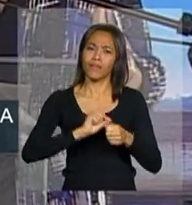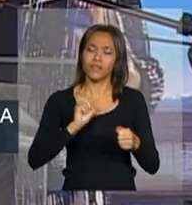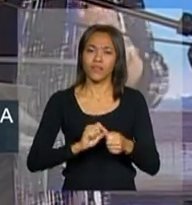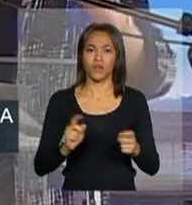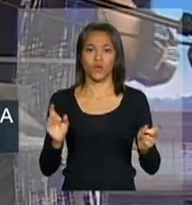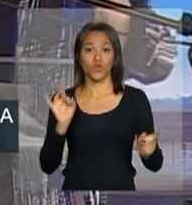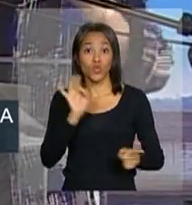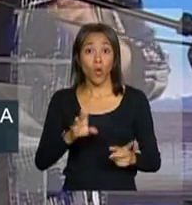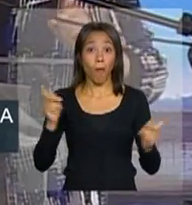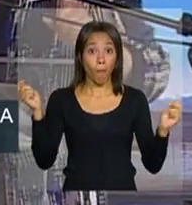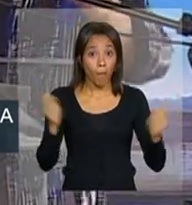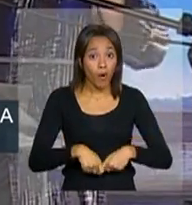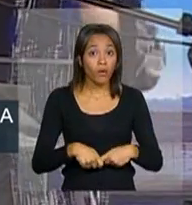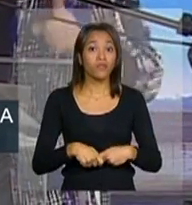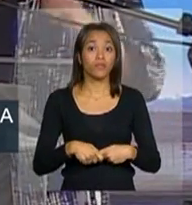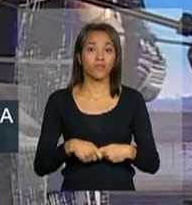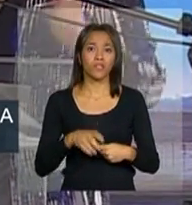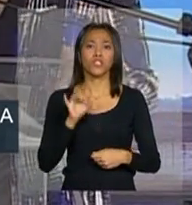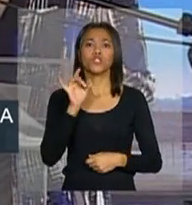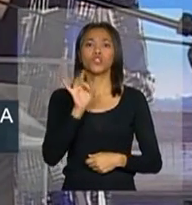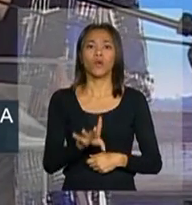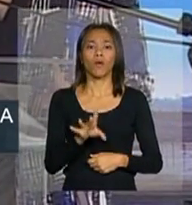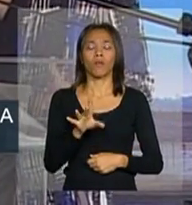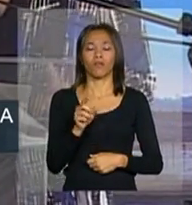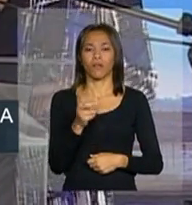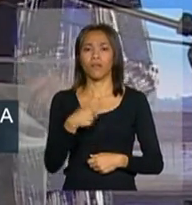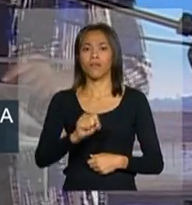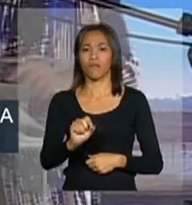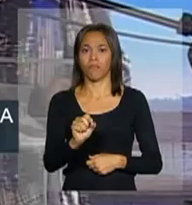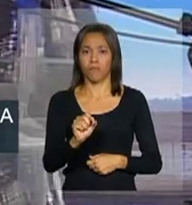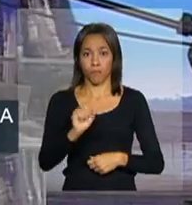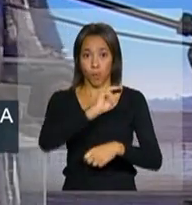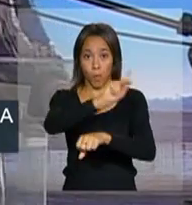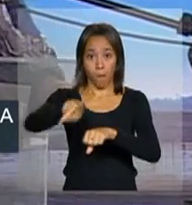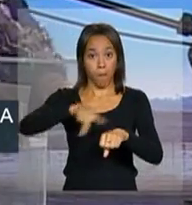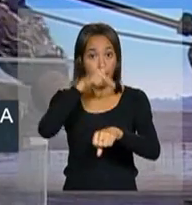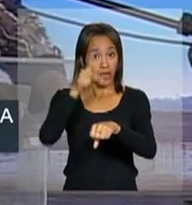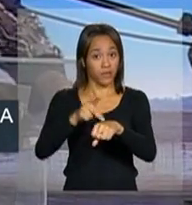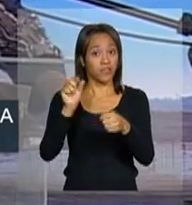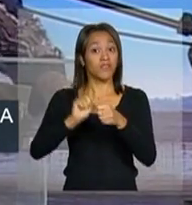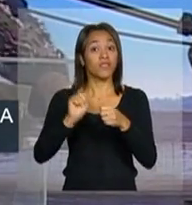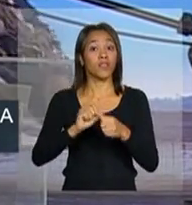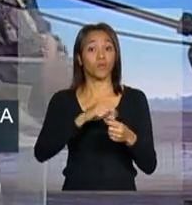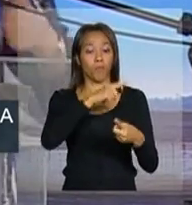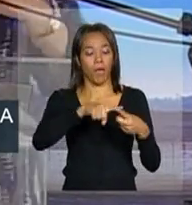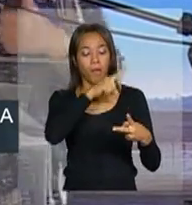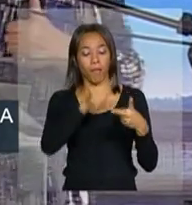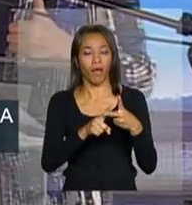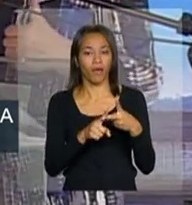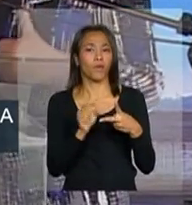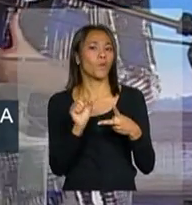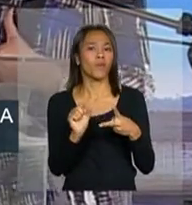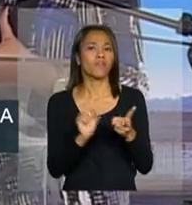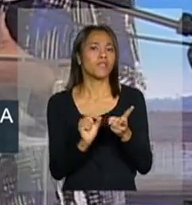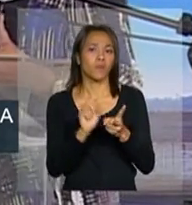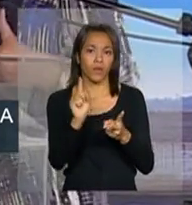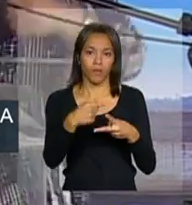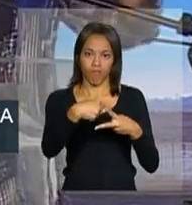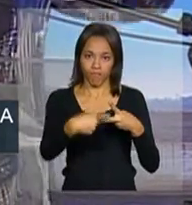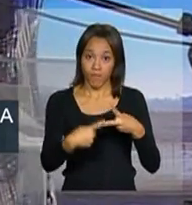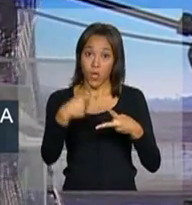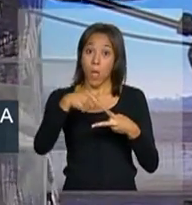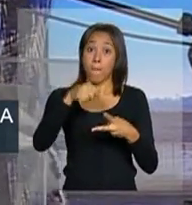pode ser feito por países que fizeram duas coisas, países que